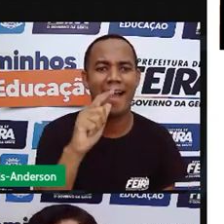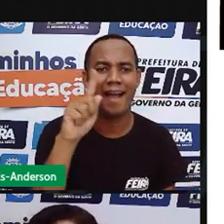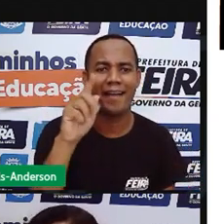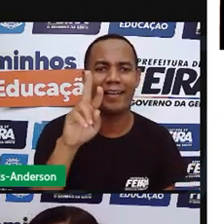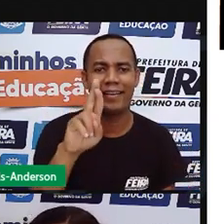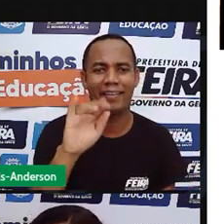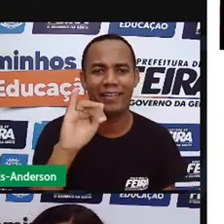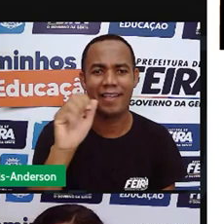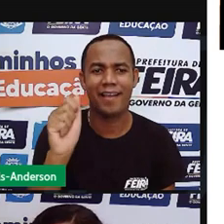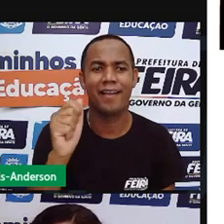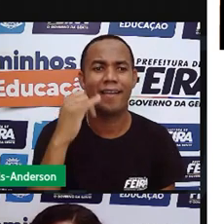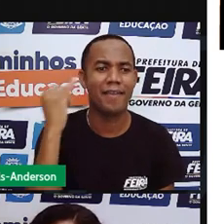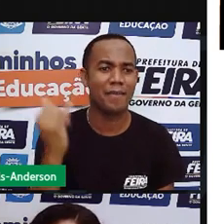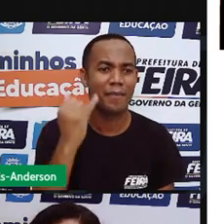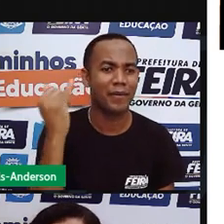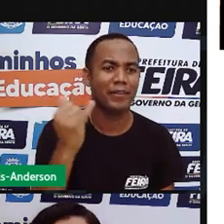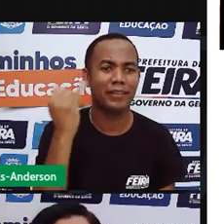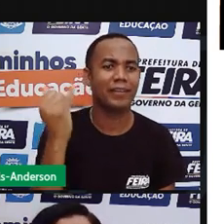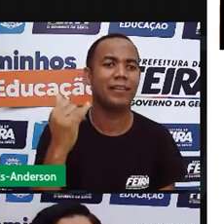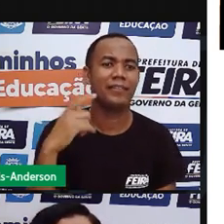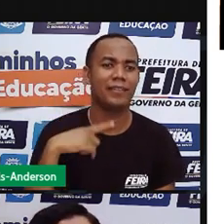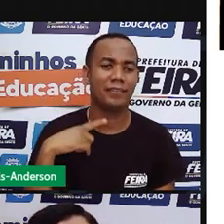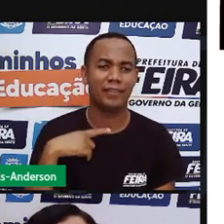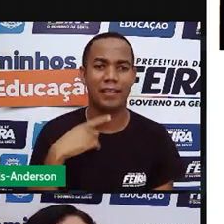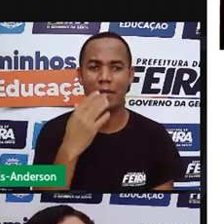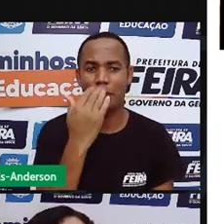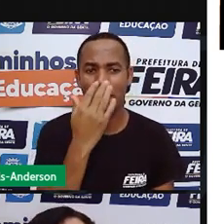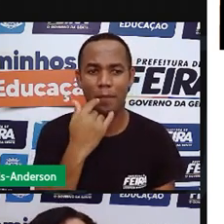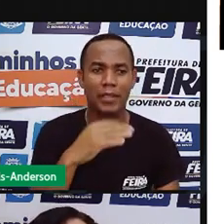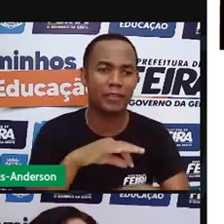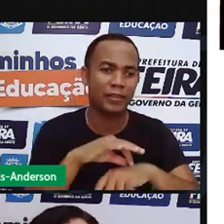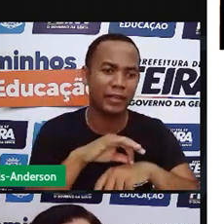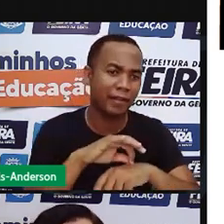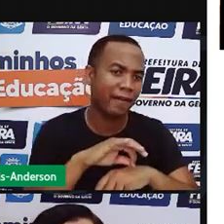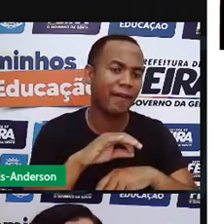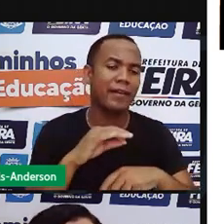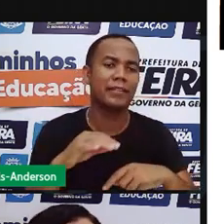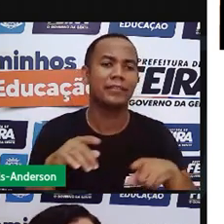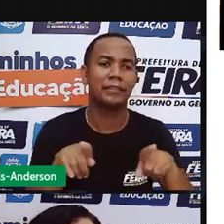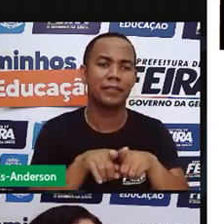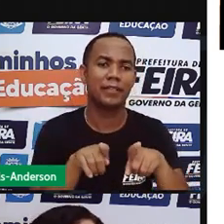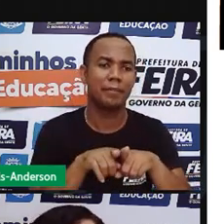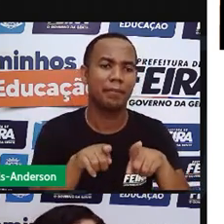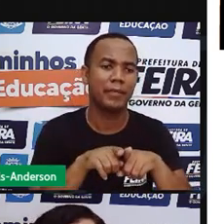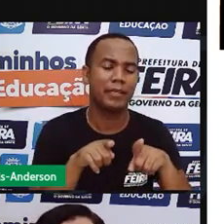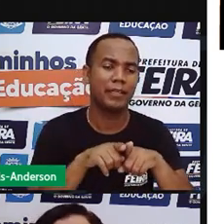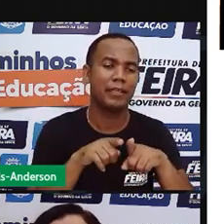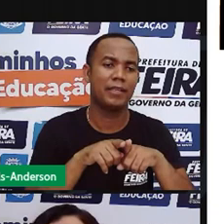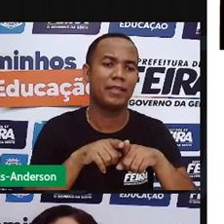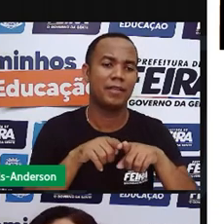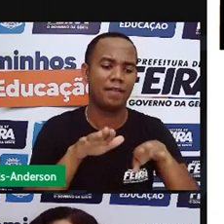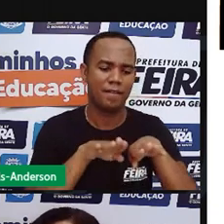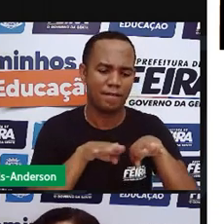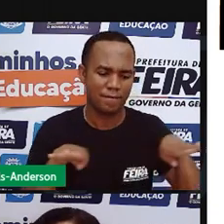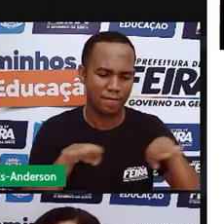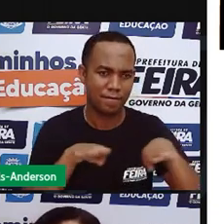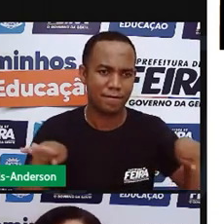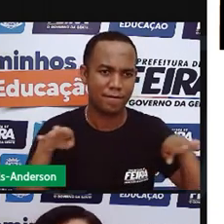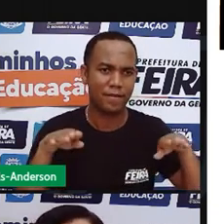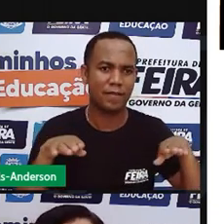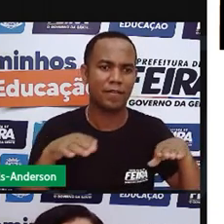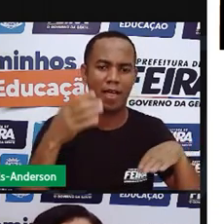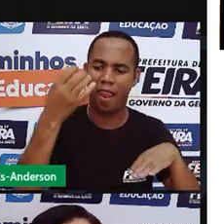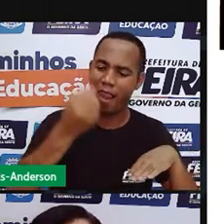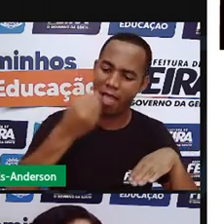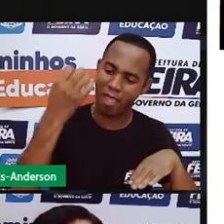por causa da carne que a gente consome. Porque o couro, a lã, o leite,